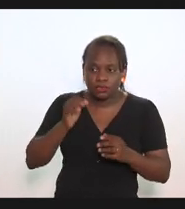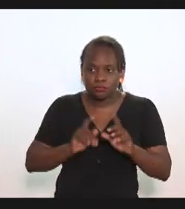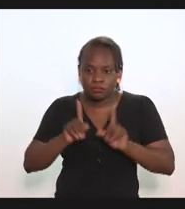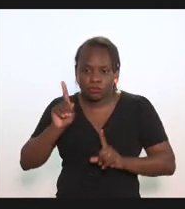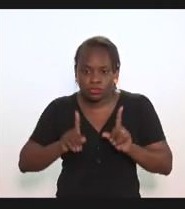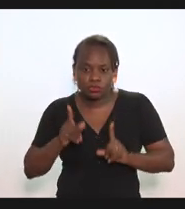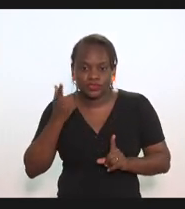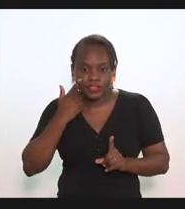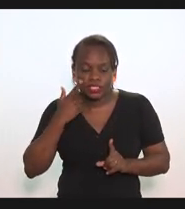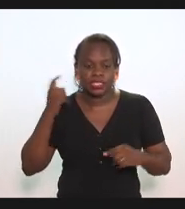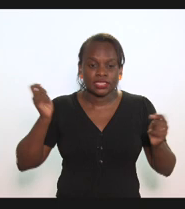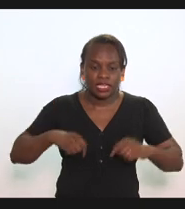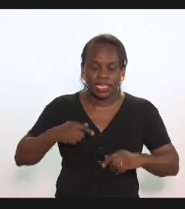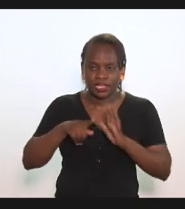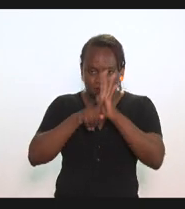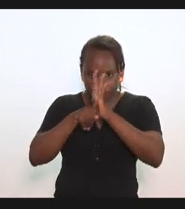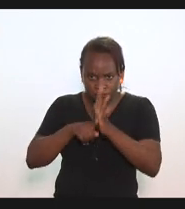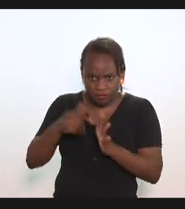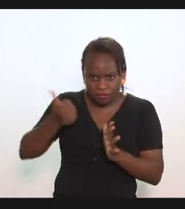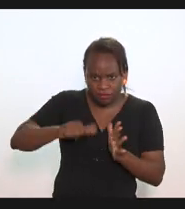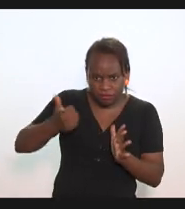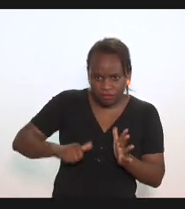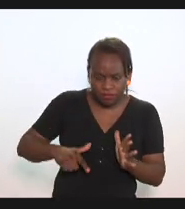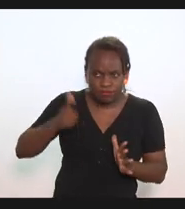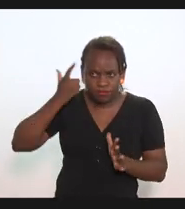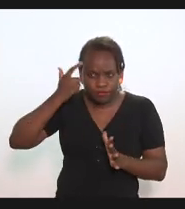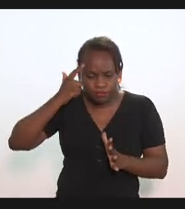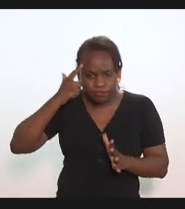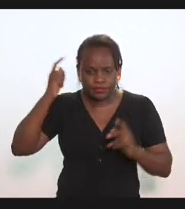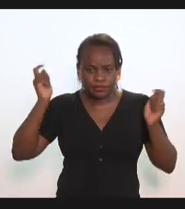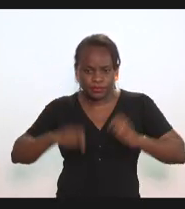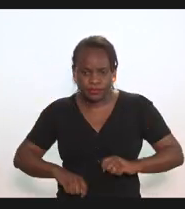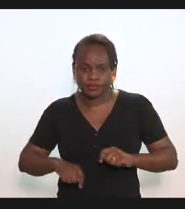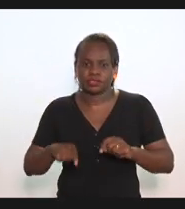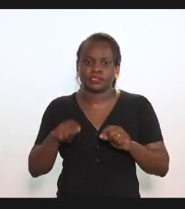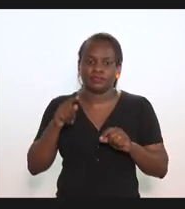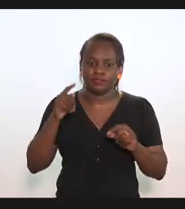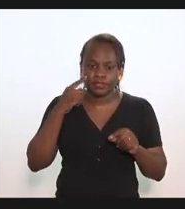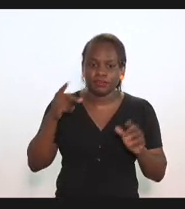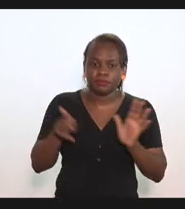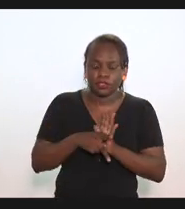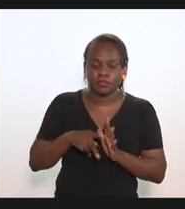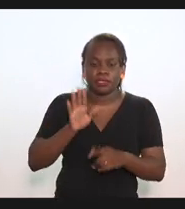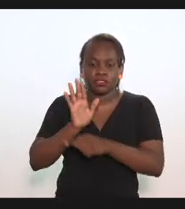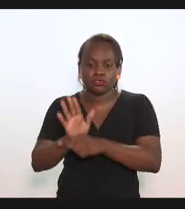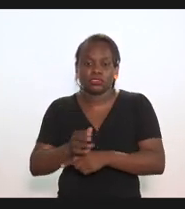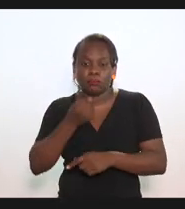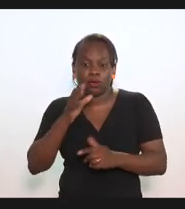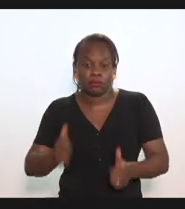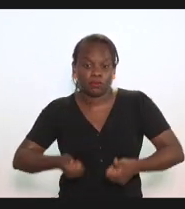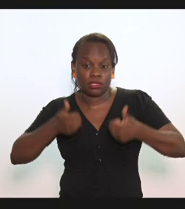permitam a gente ter uma avaliação mais racional e mais do ponto de vista do benefício